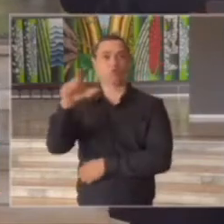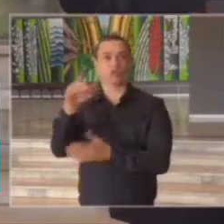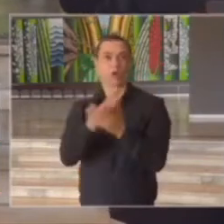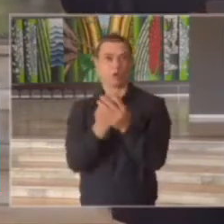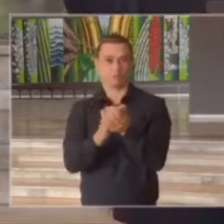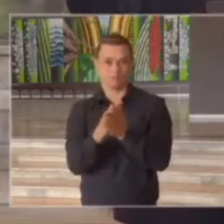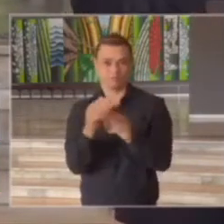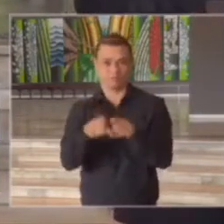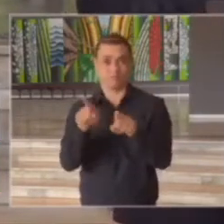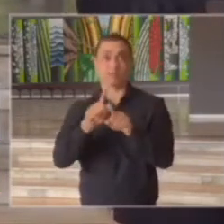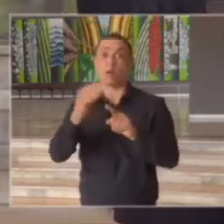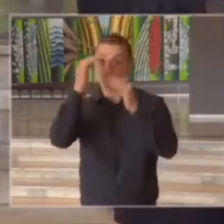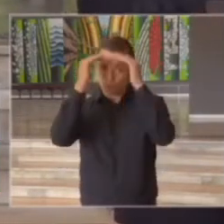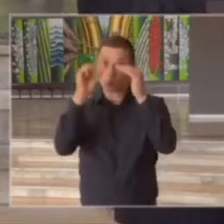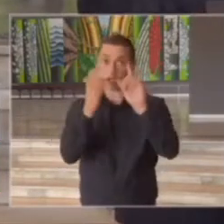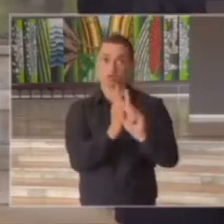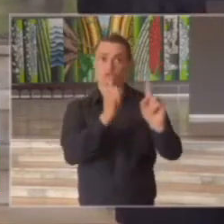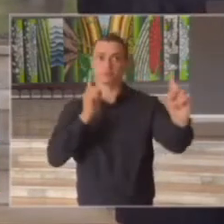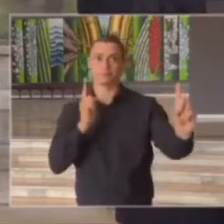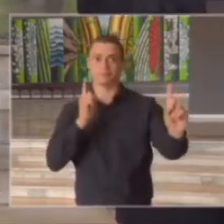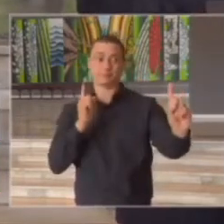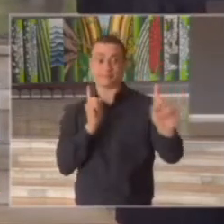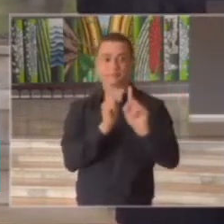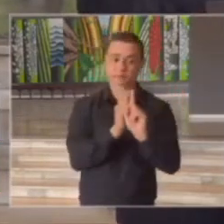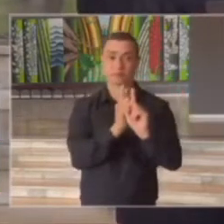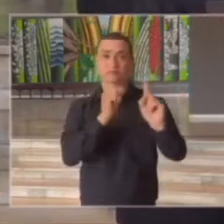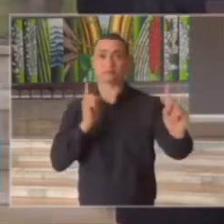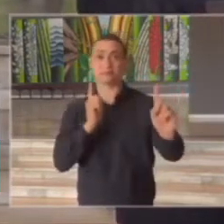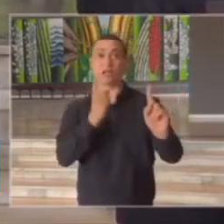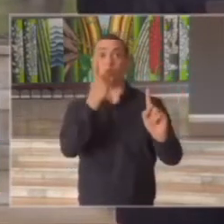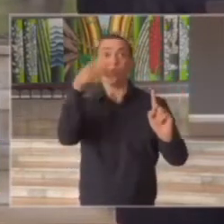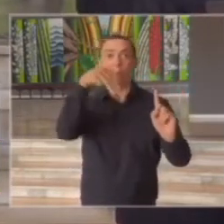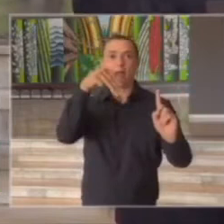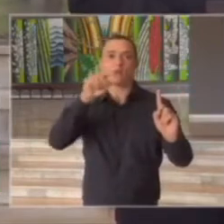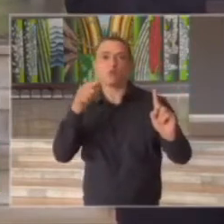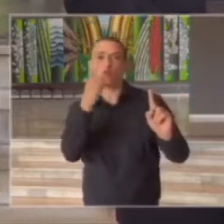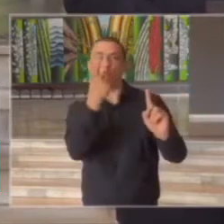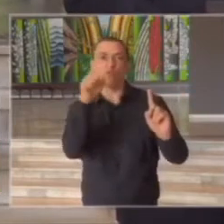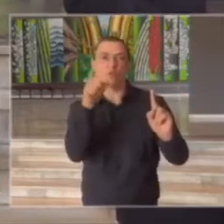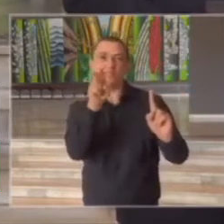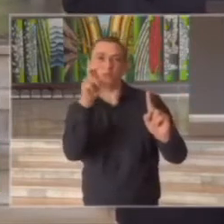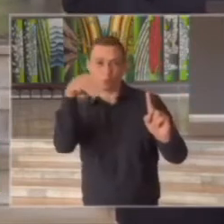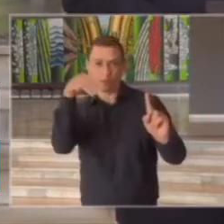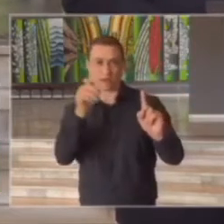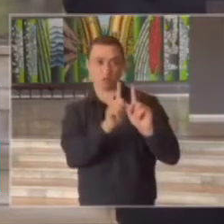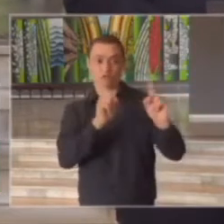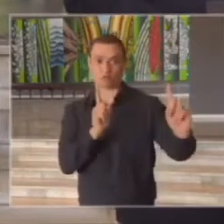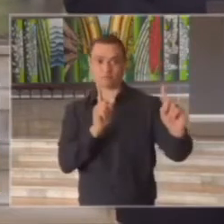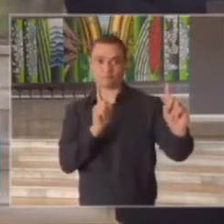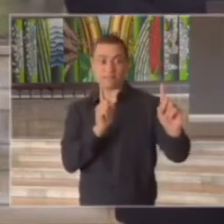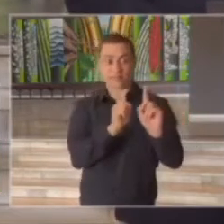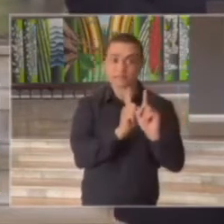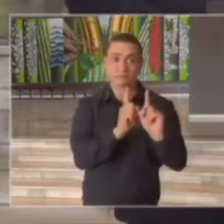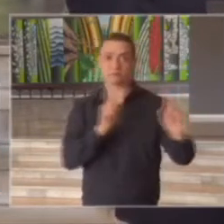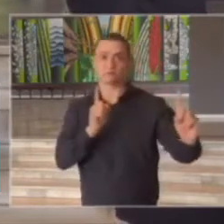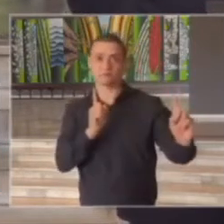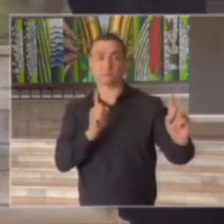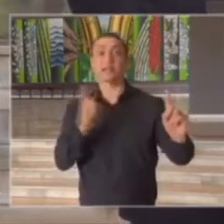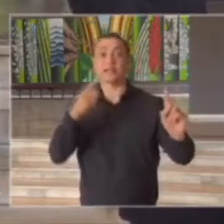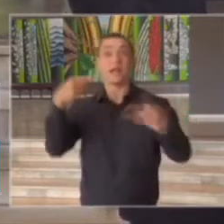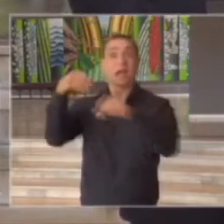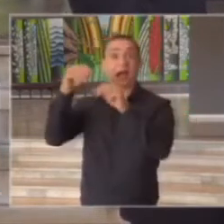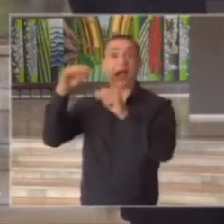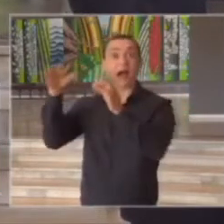saúde sobre distanciamento é de um metro e meio com o uso de máscara o ideal evidentemente